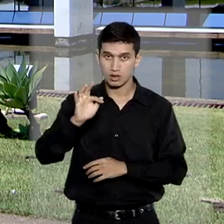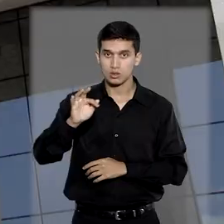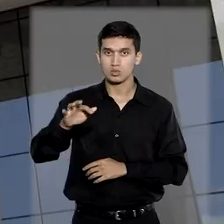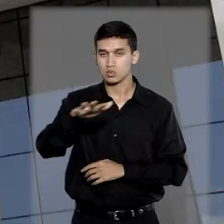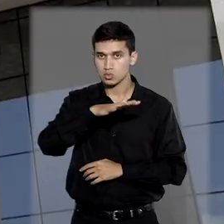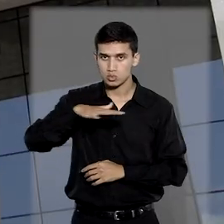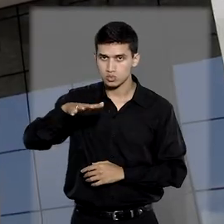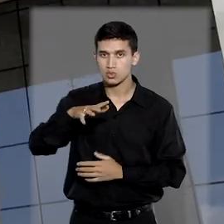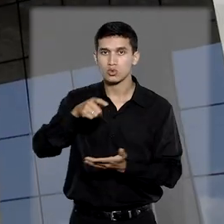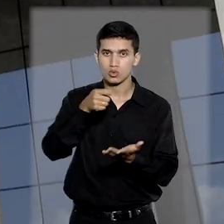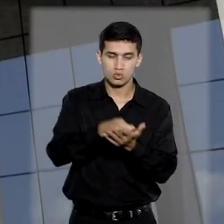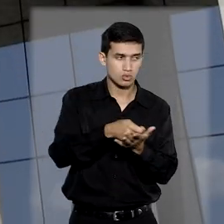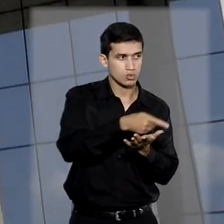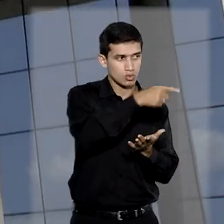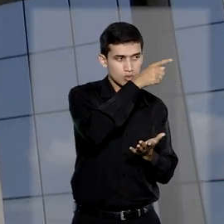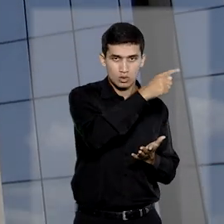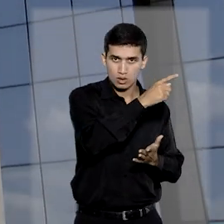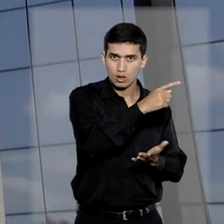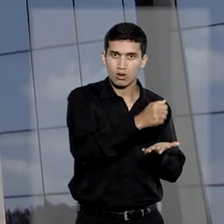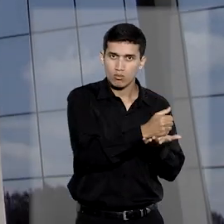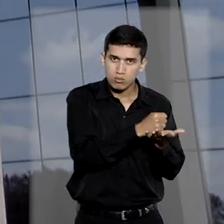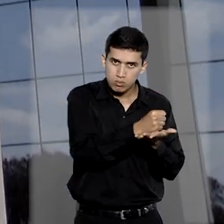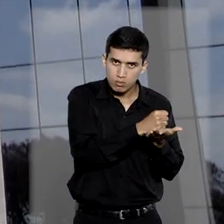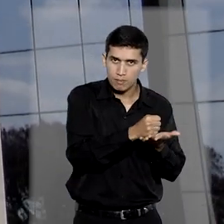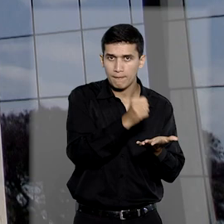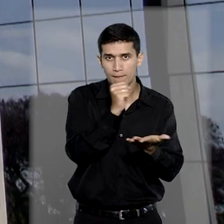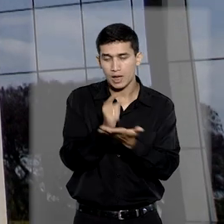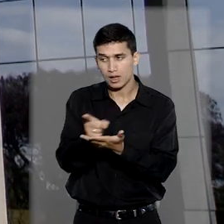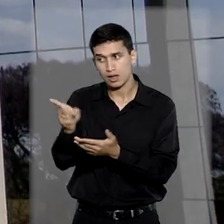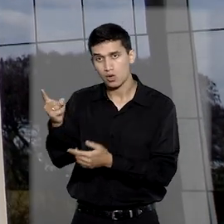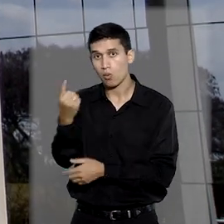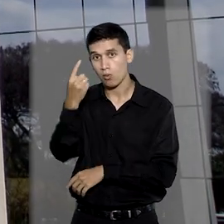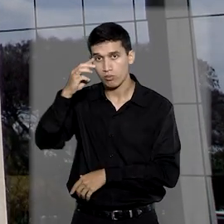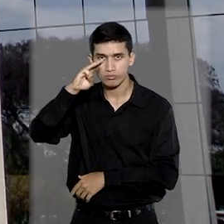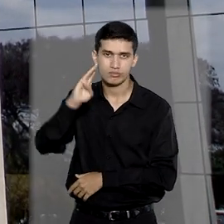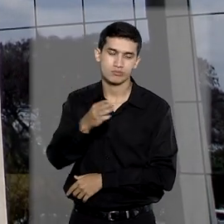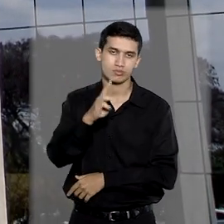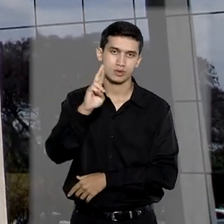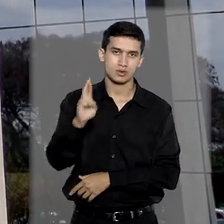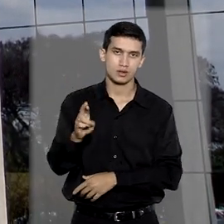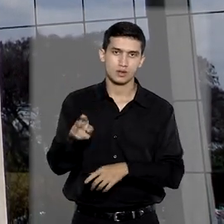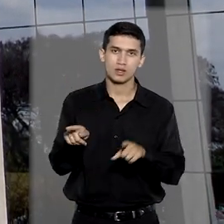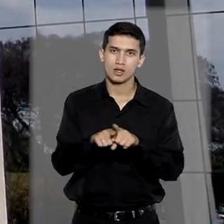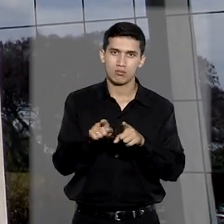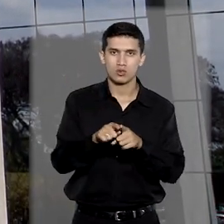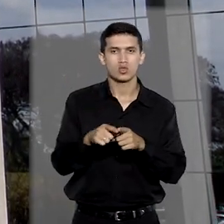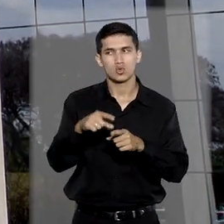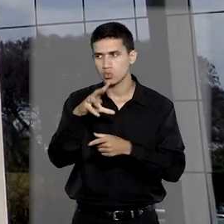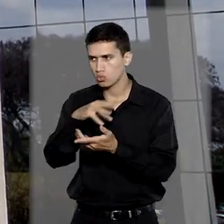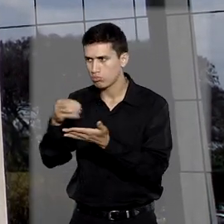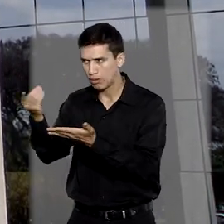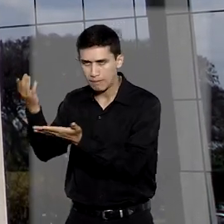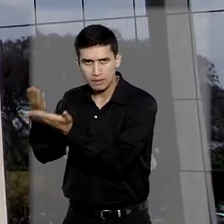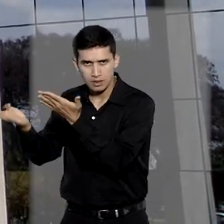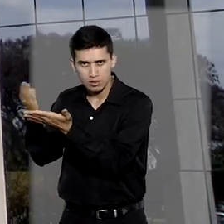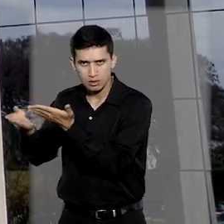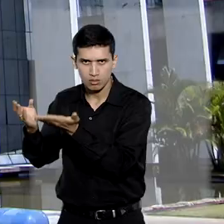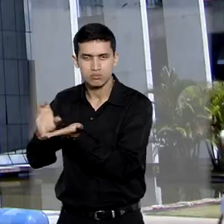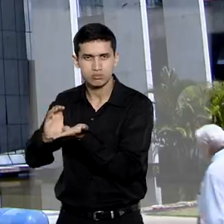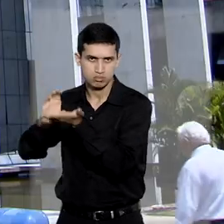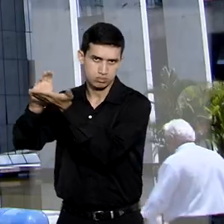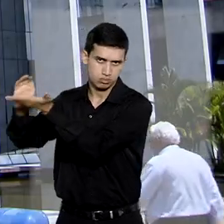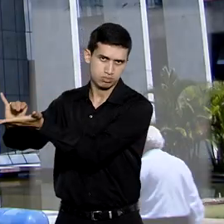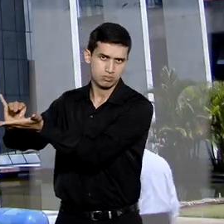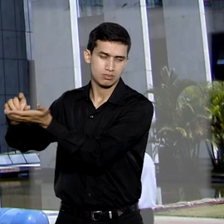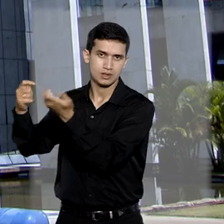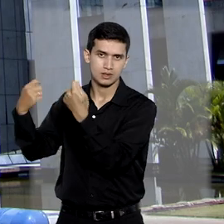condenou o laboratório a pagar R 1 milhão por danos morais, além da reparação de todos os danos materiais